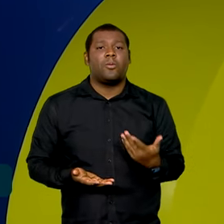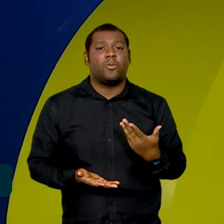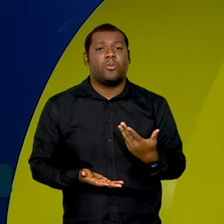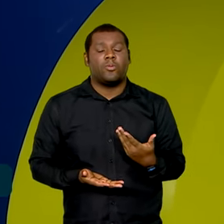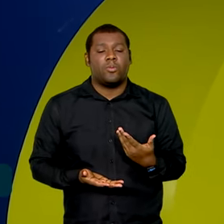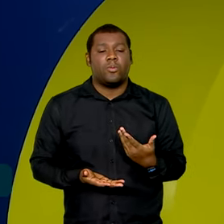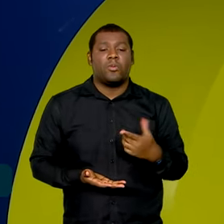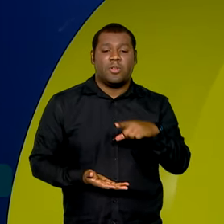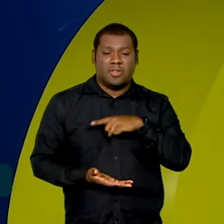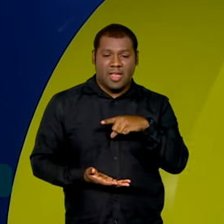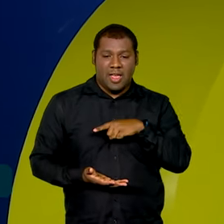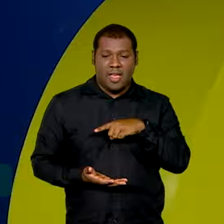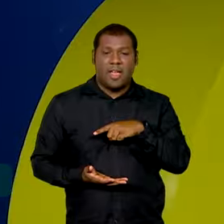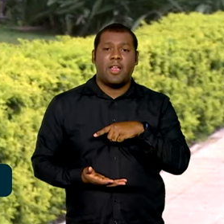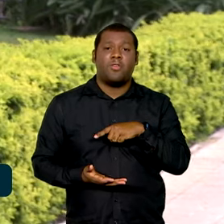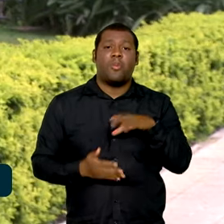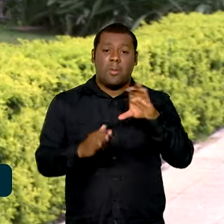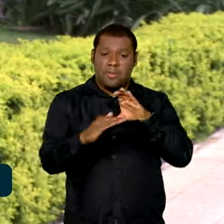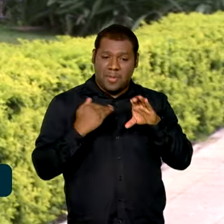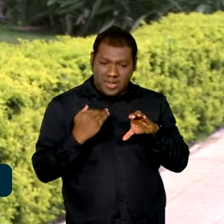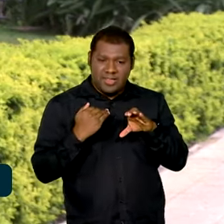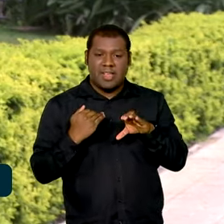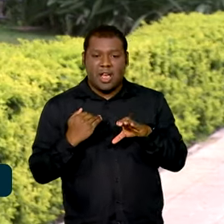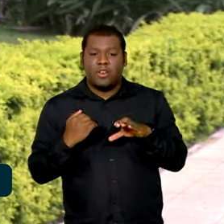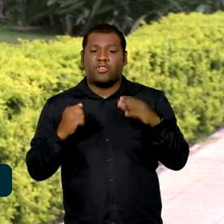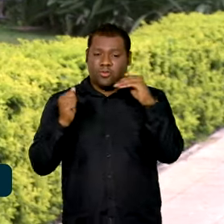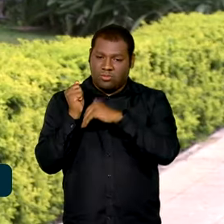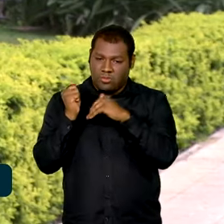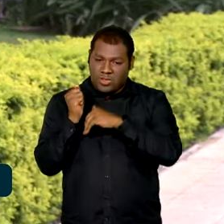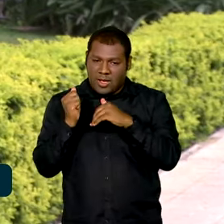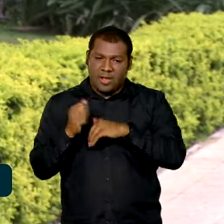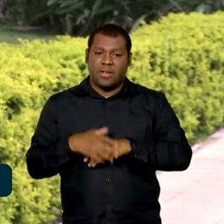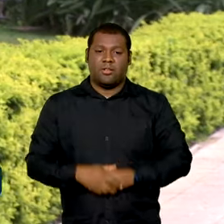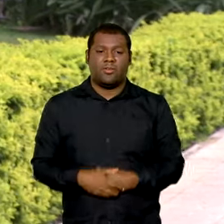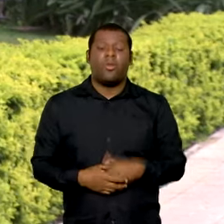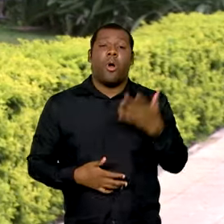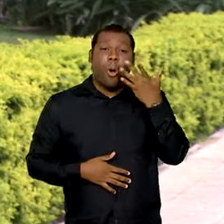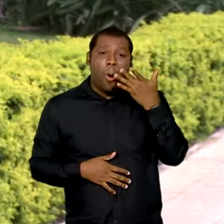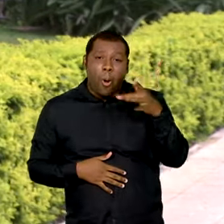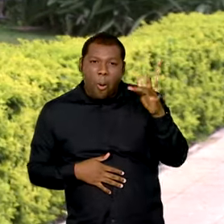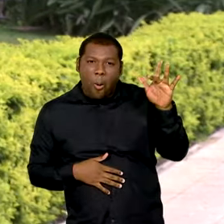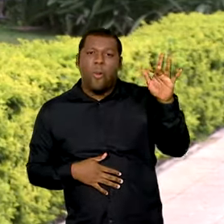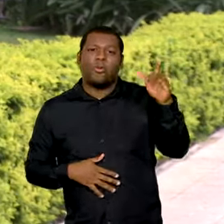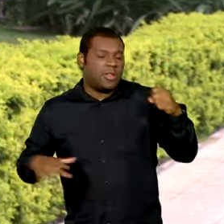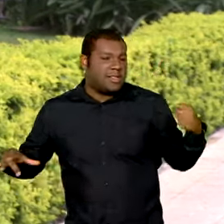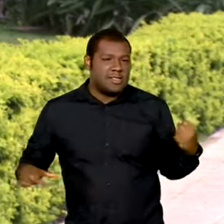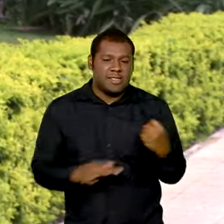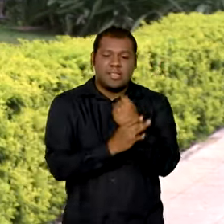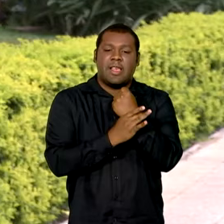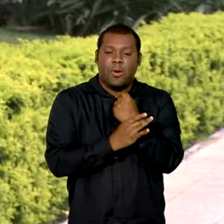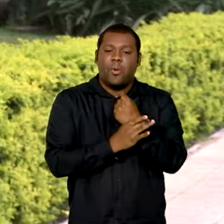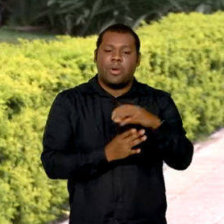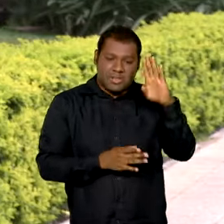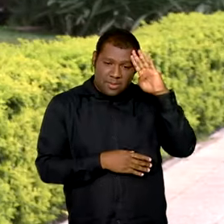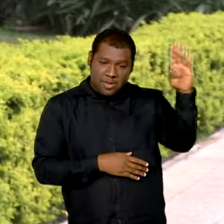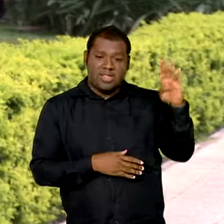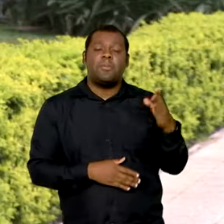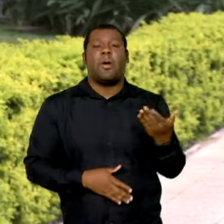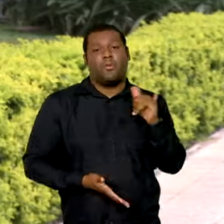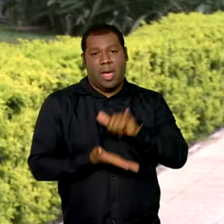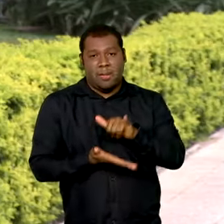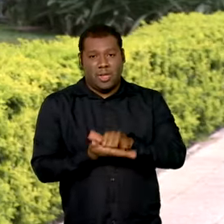a gente recebe um código no telefone. As contas ouro possuem nível máximo de segurança na plataforma gov